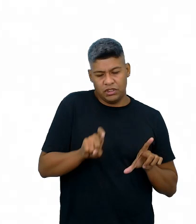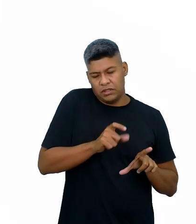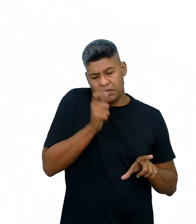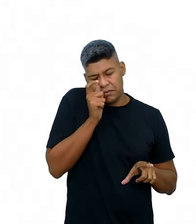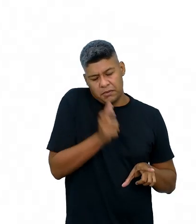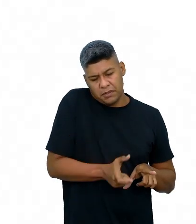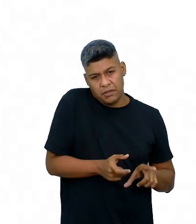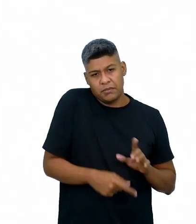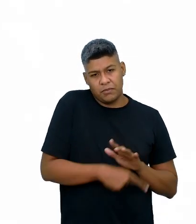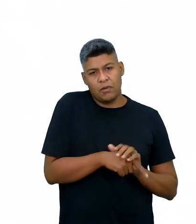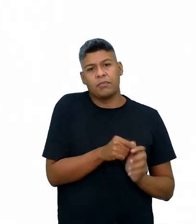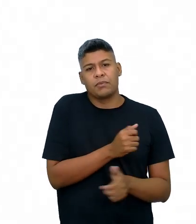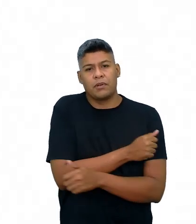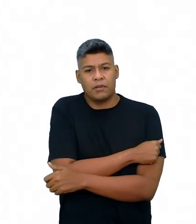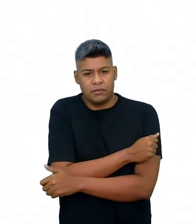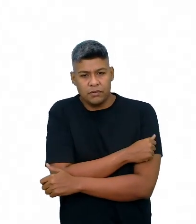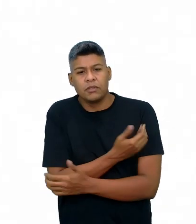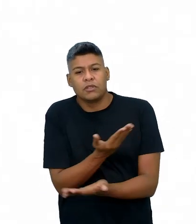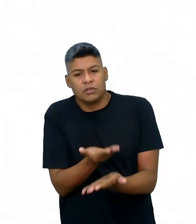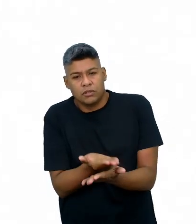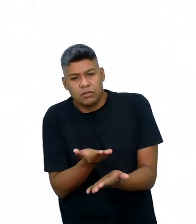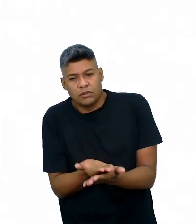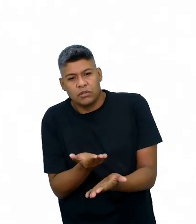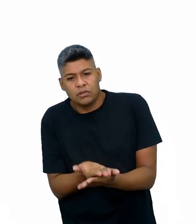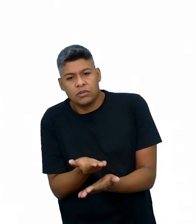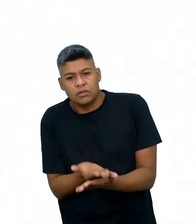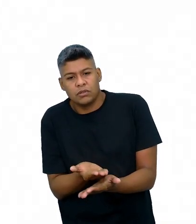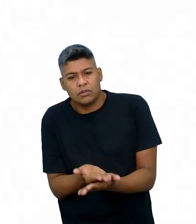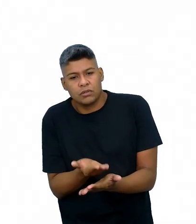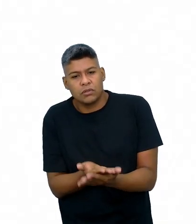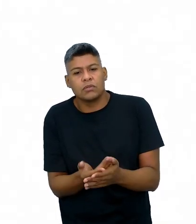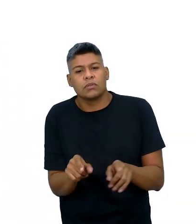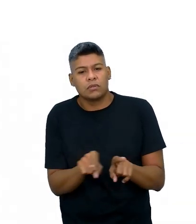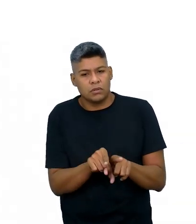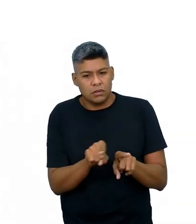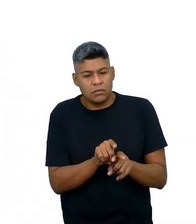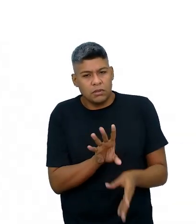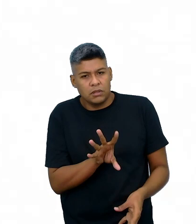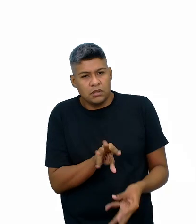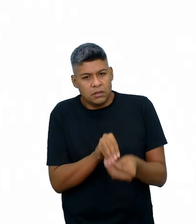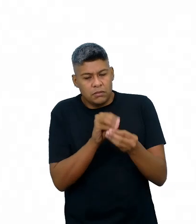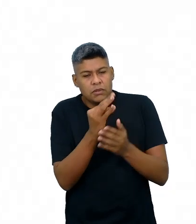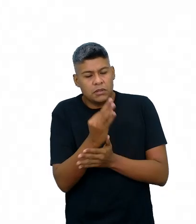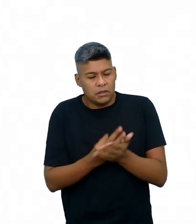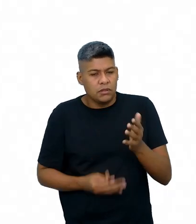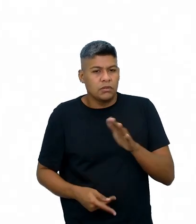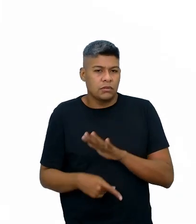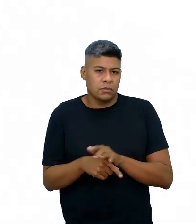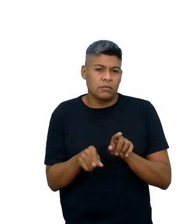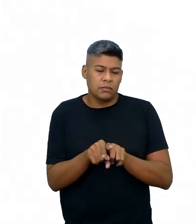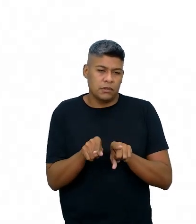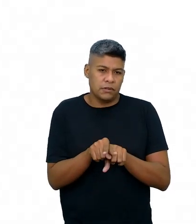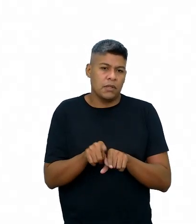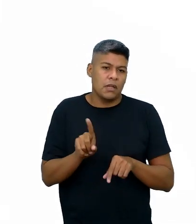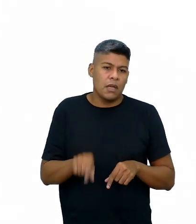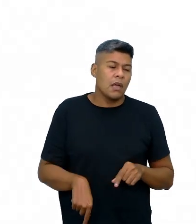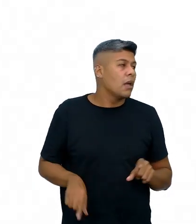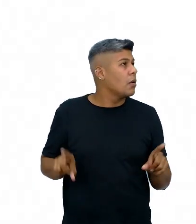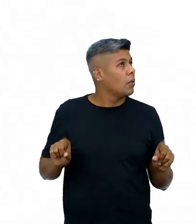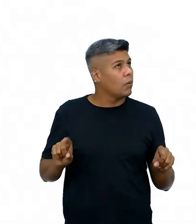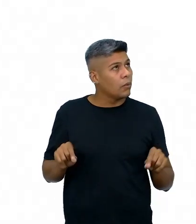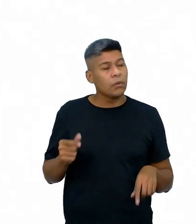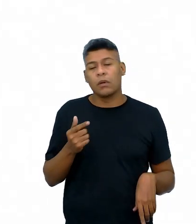para os alunos, né? Para estudo e para resumir textos também. Então, uma outra